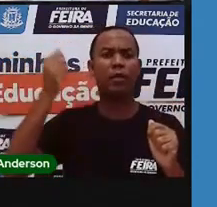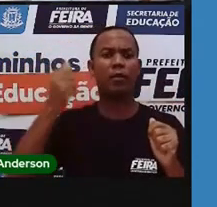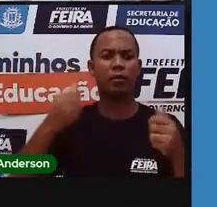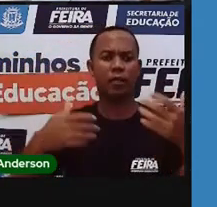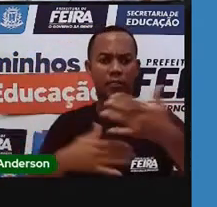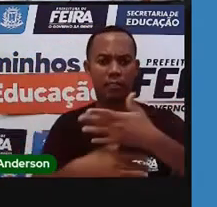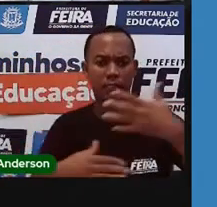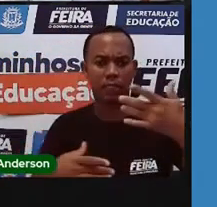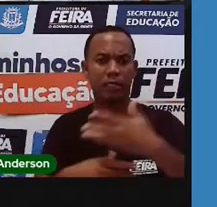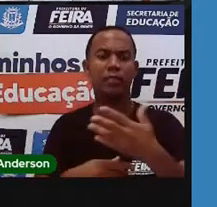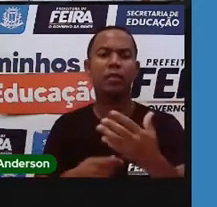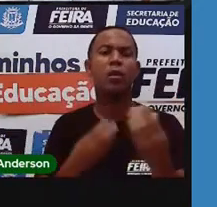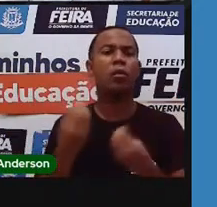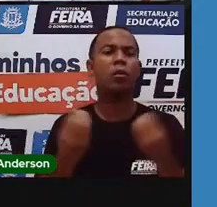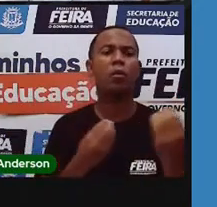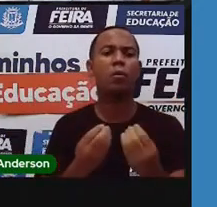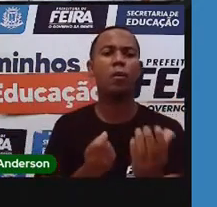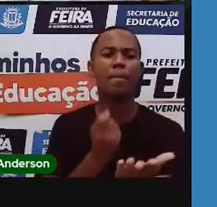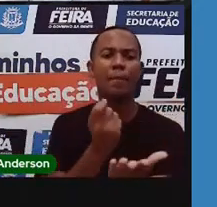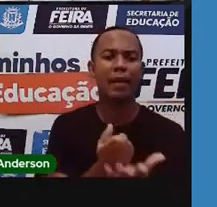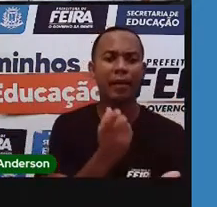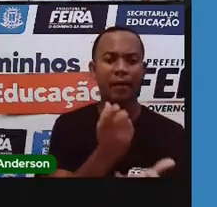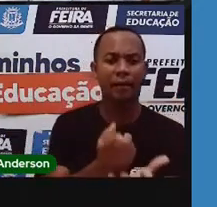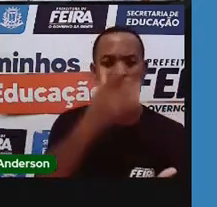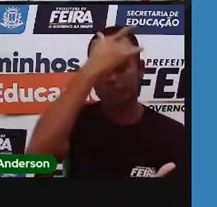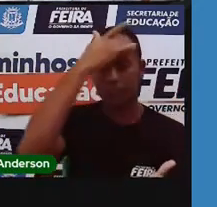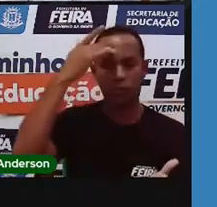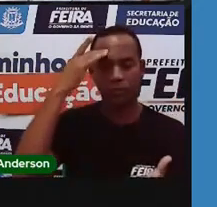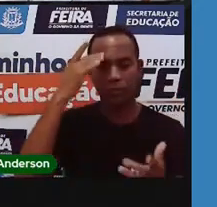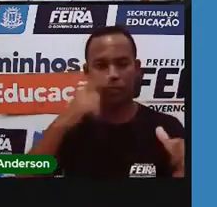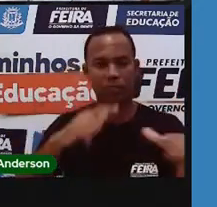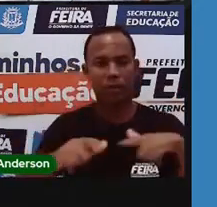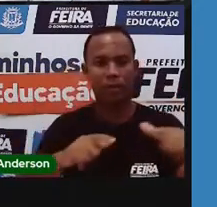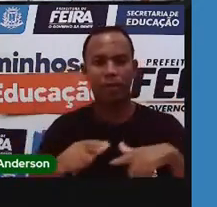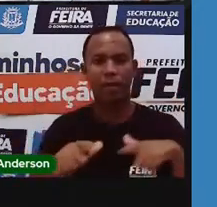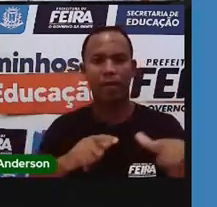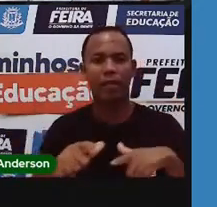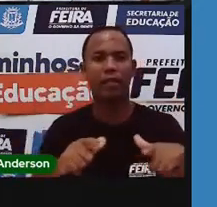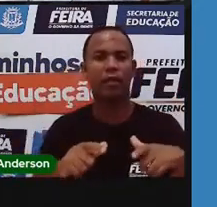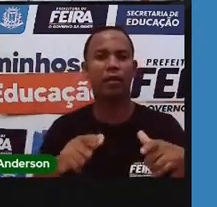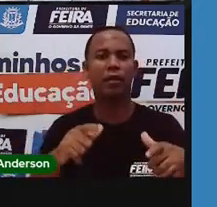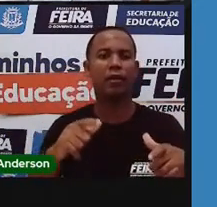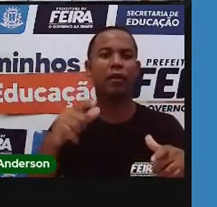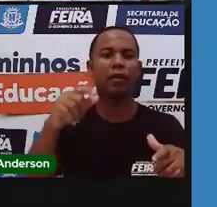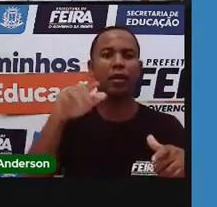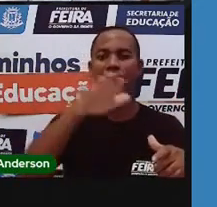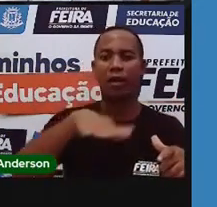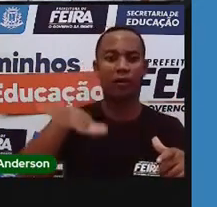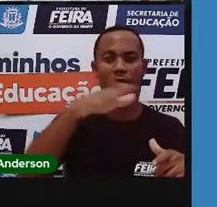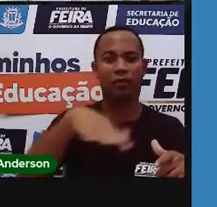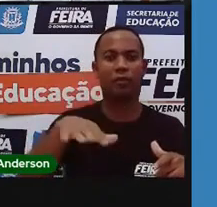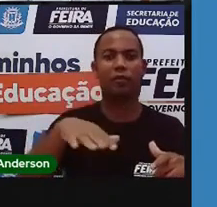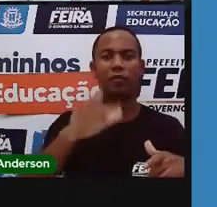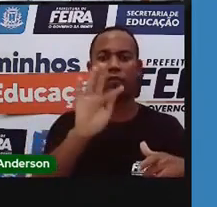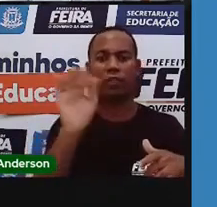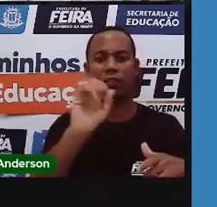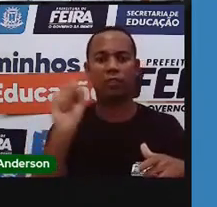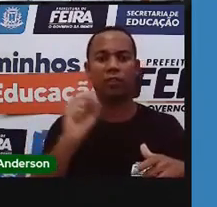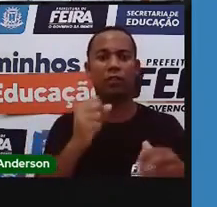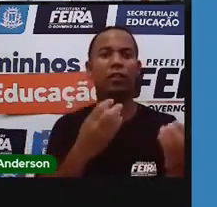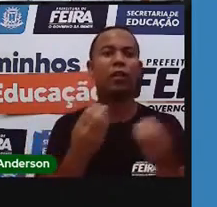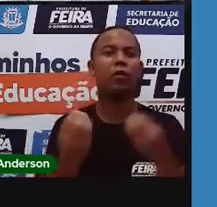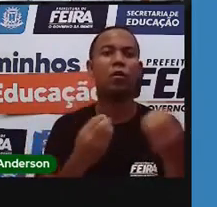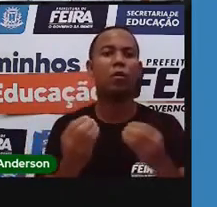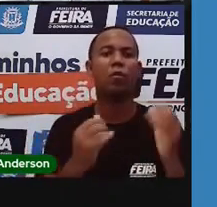funcionários que trabalham pela comunidade. Impostos e taxas são contribuições que os cidadãos